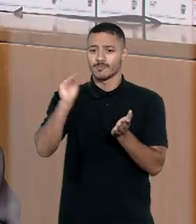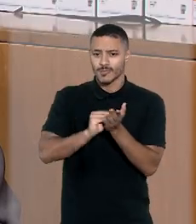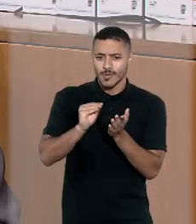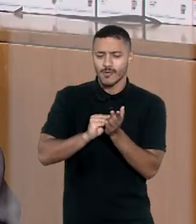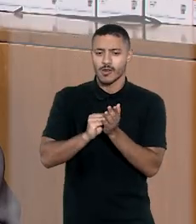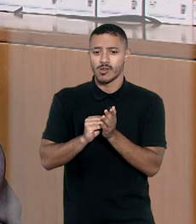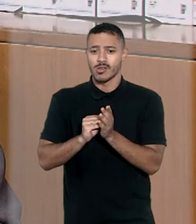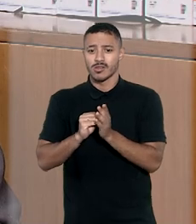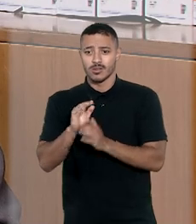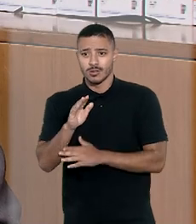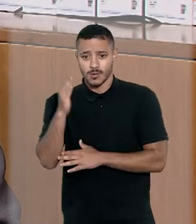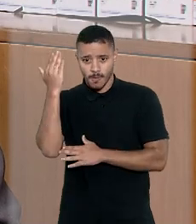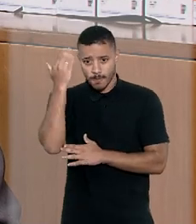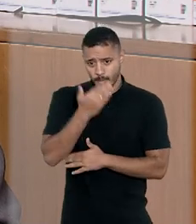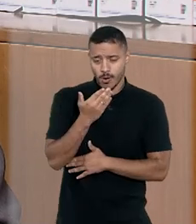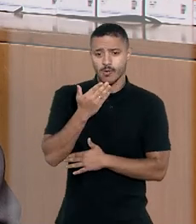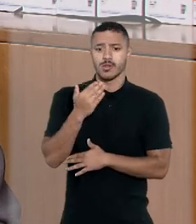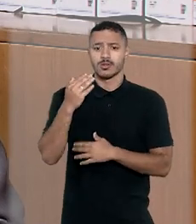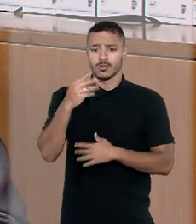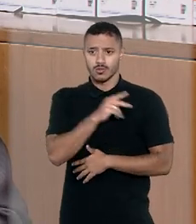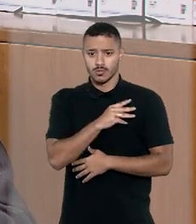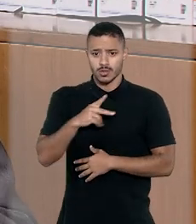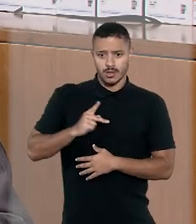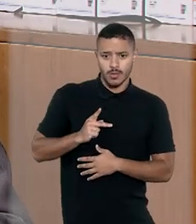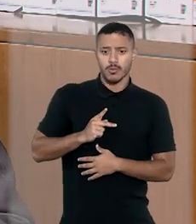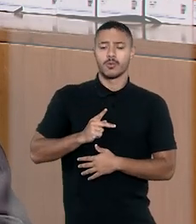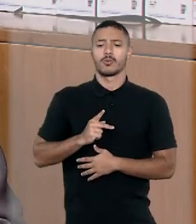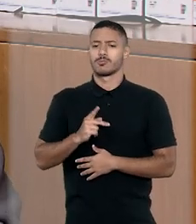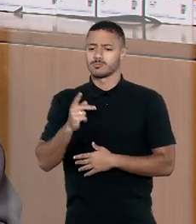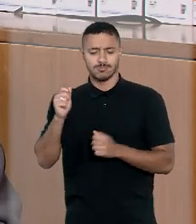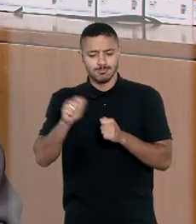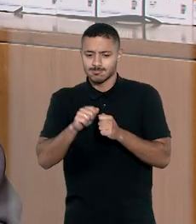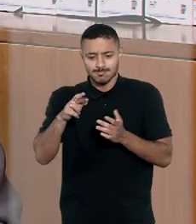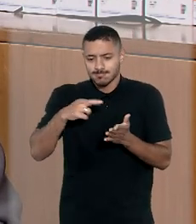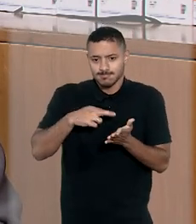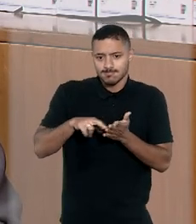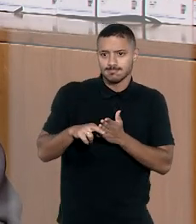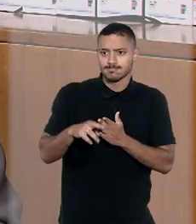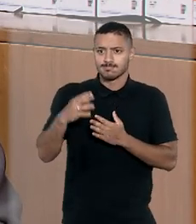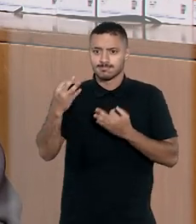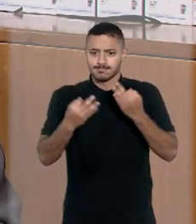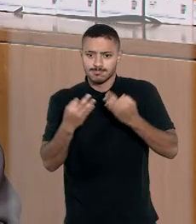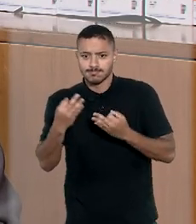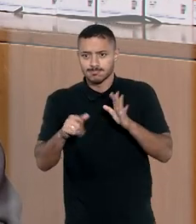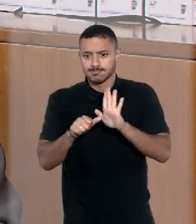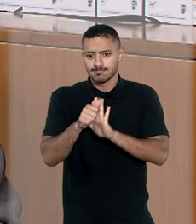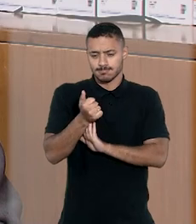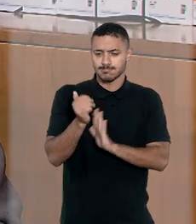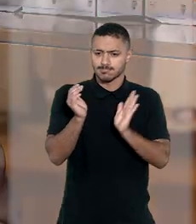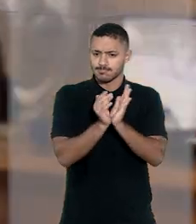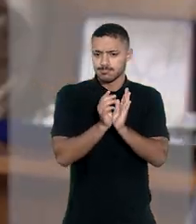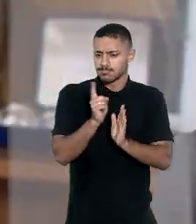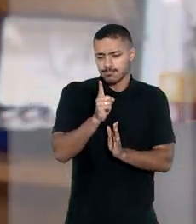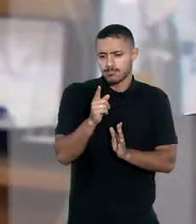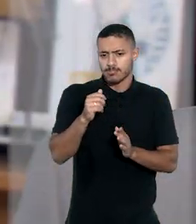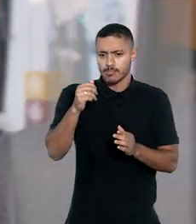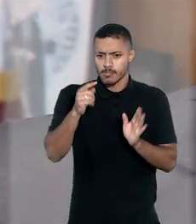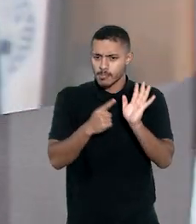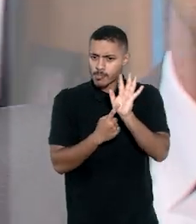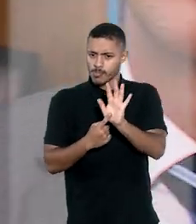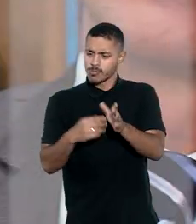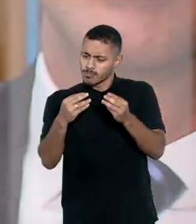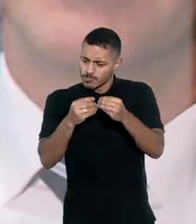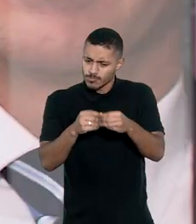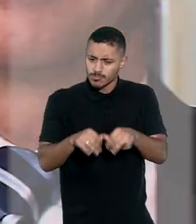a falta de intimação prévia do Ministério Público não torna nula a decisão do juízo de primeiro grau, já que não